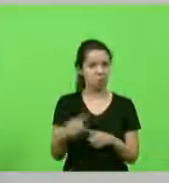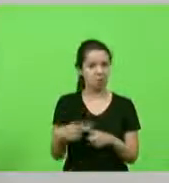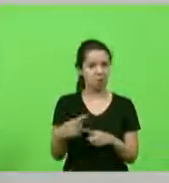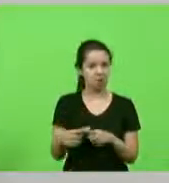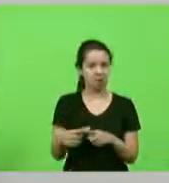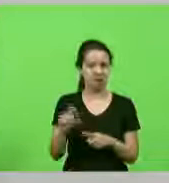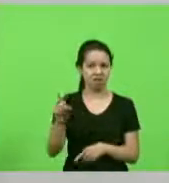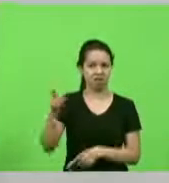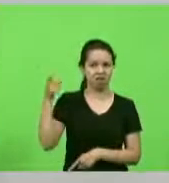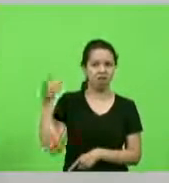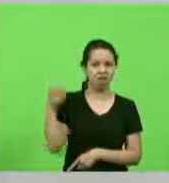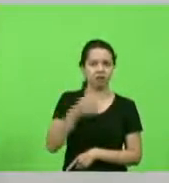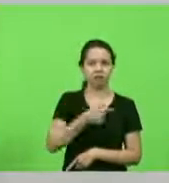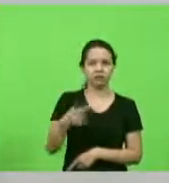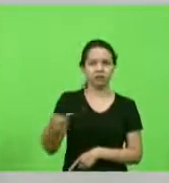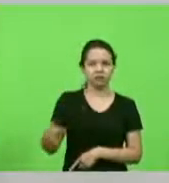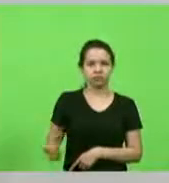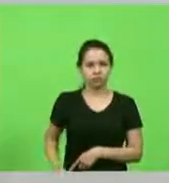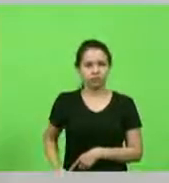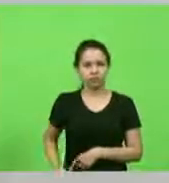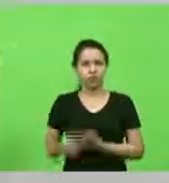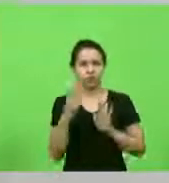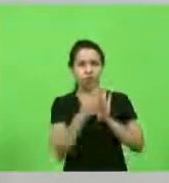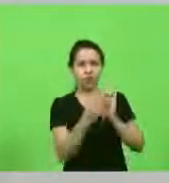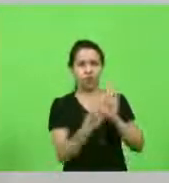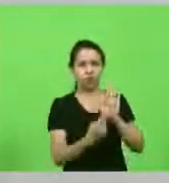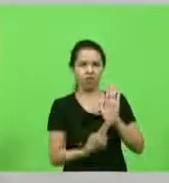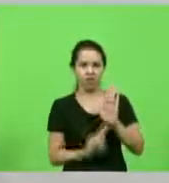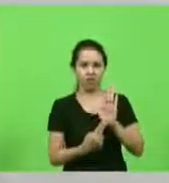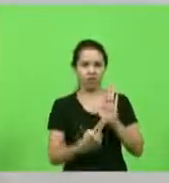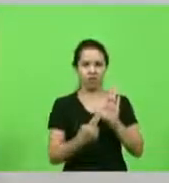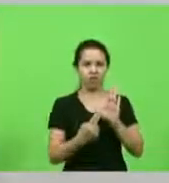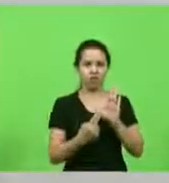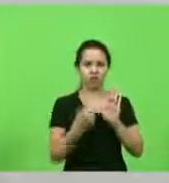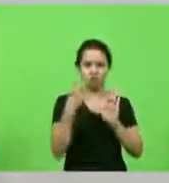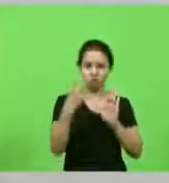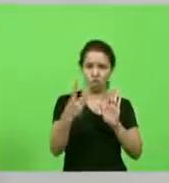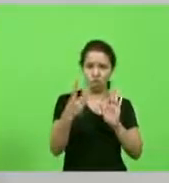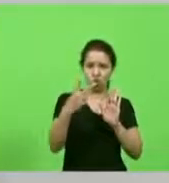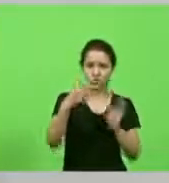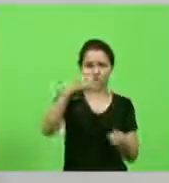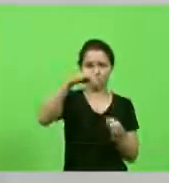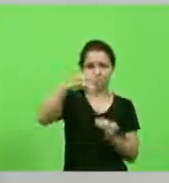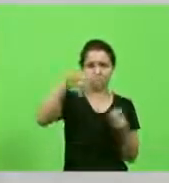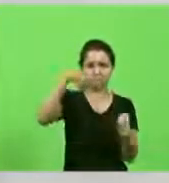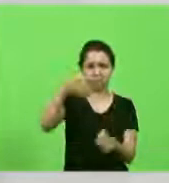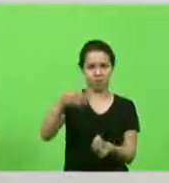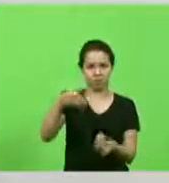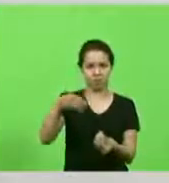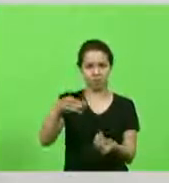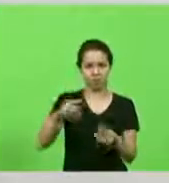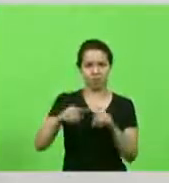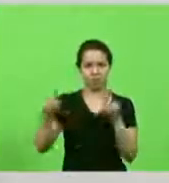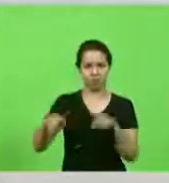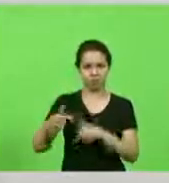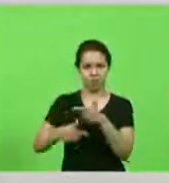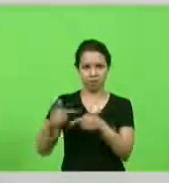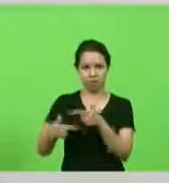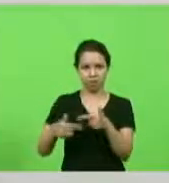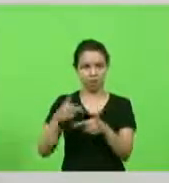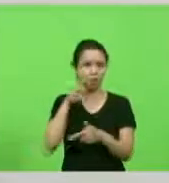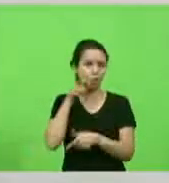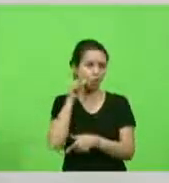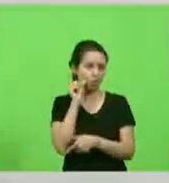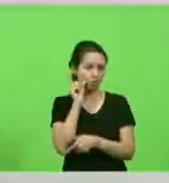o ex-governador nomear duas páginas deputado Gessé de cargos comissionados na noite de ontem para hoje